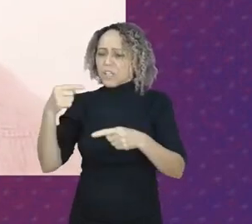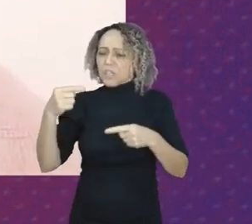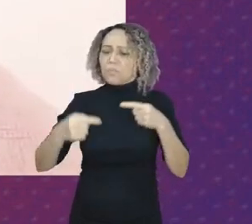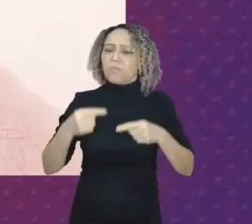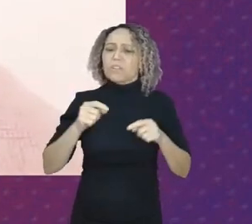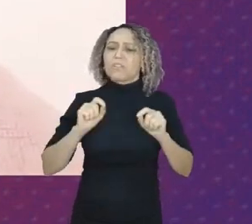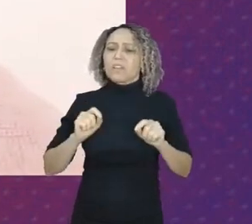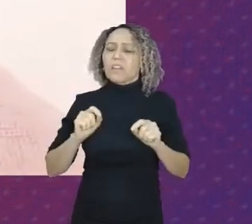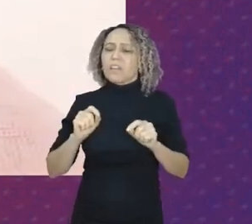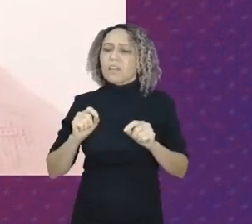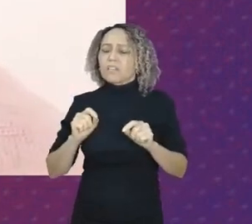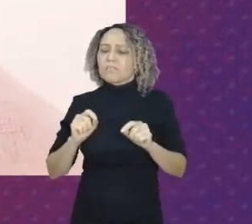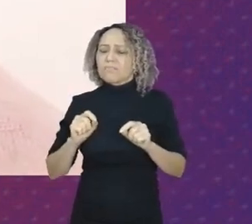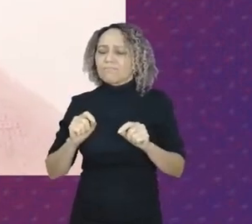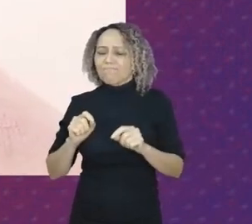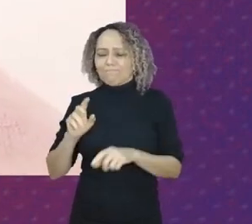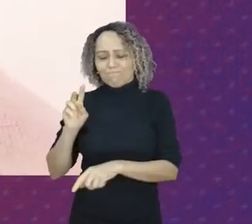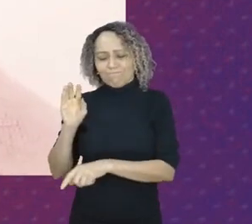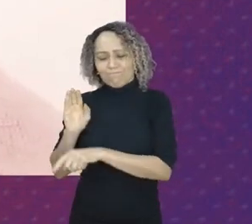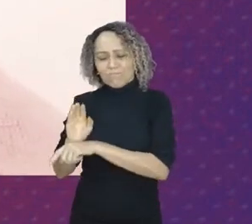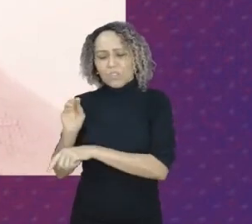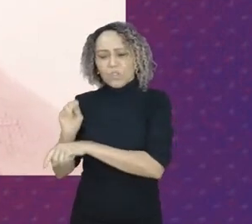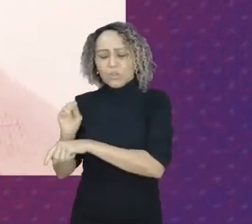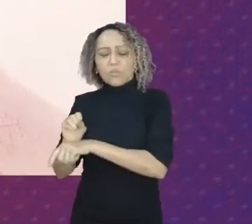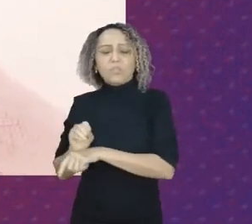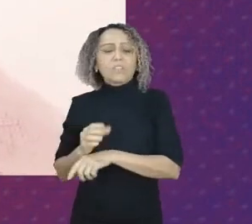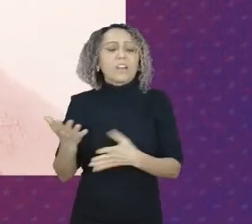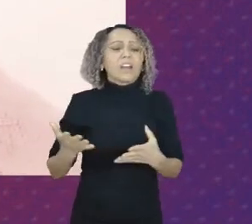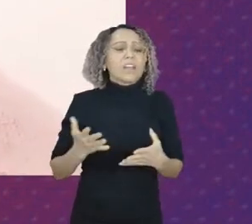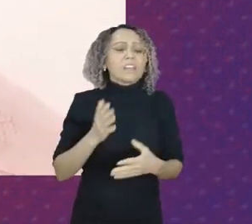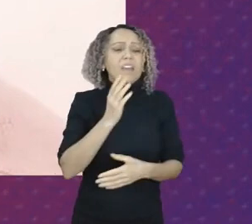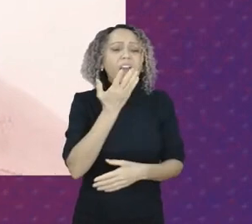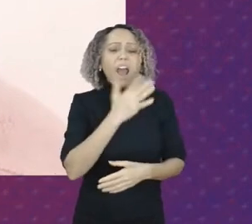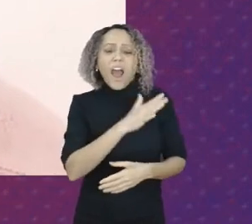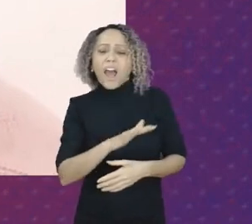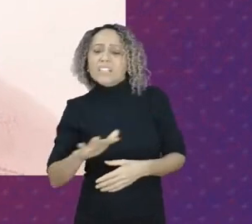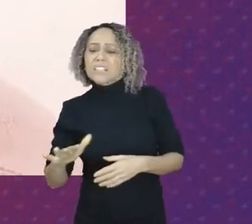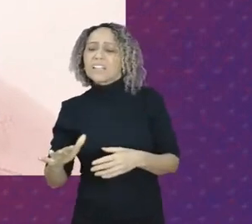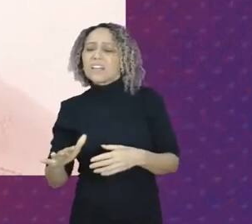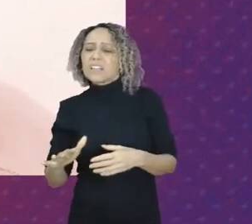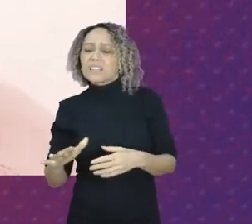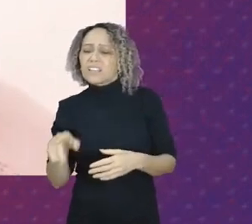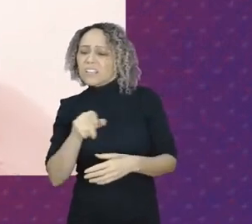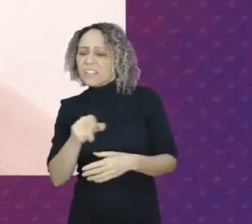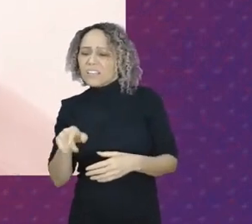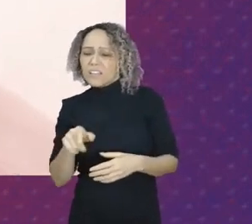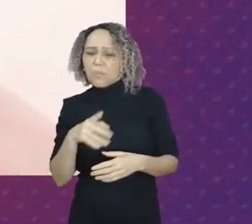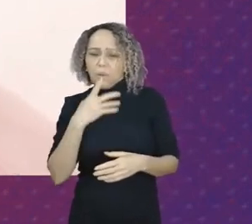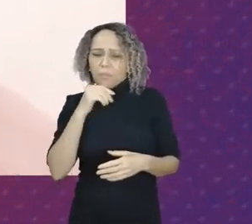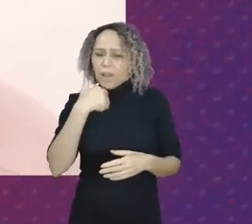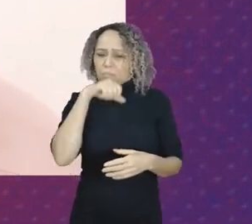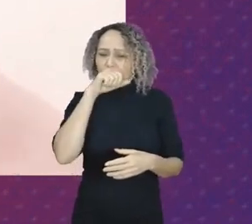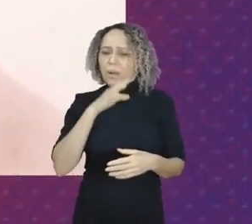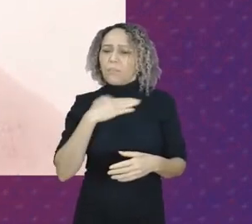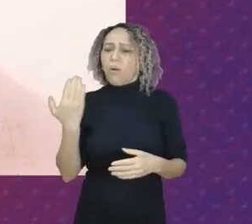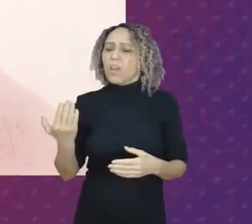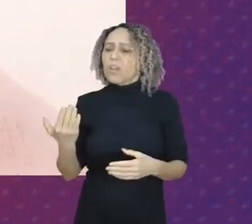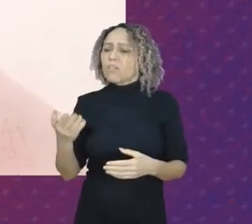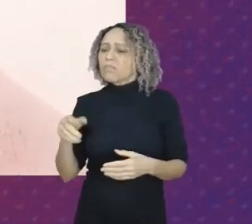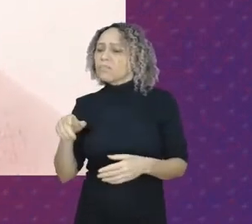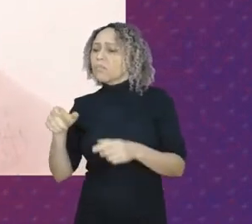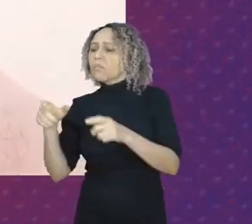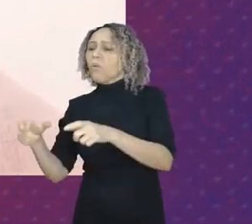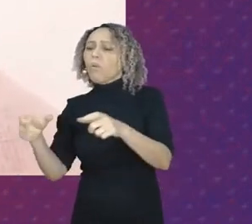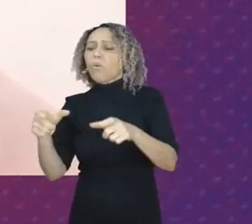essas crianças orfas das pessoas que nós perdemos para a covid? Quem são essas